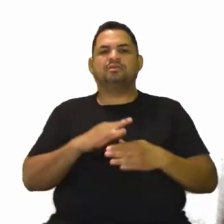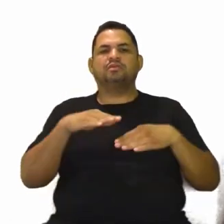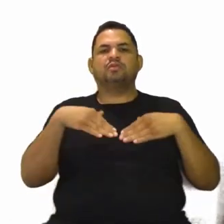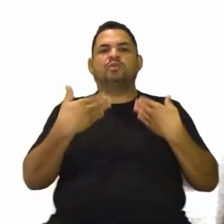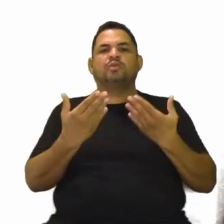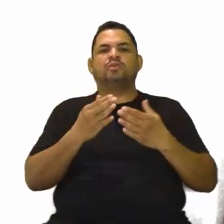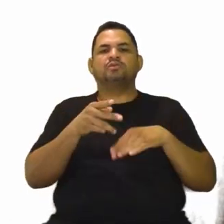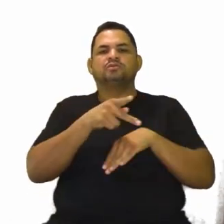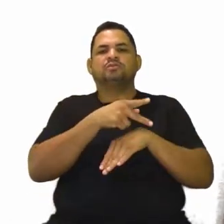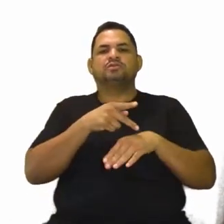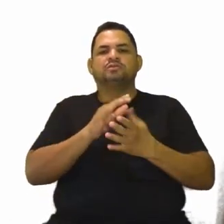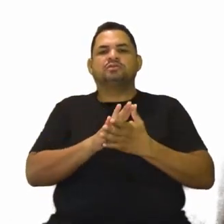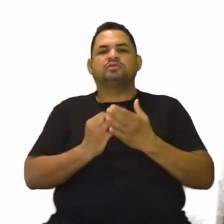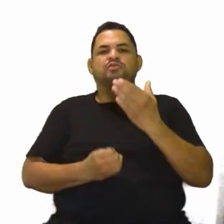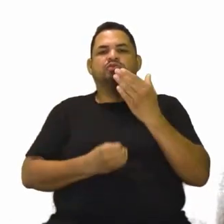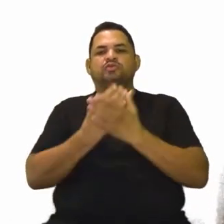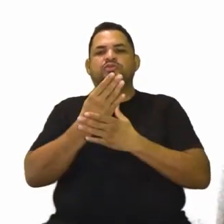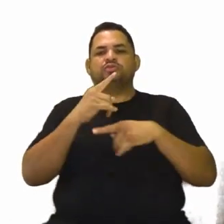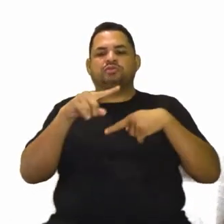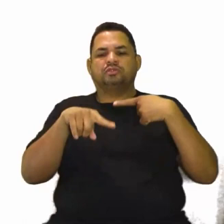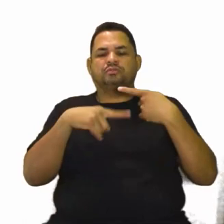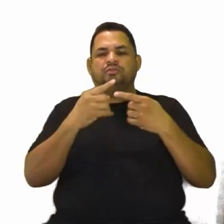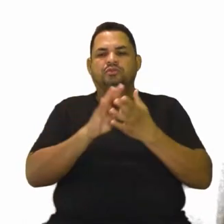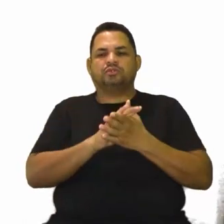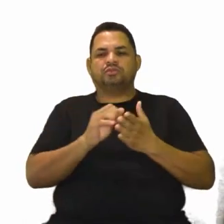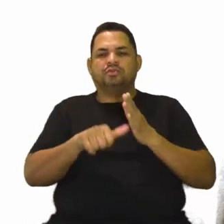Quais países foram criados após a Primeira Guerra Mundial?